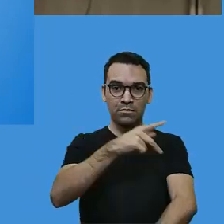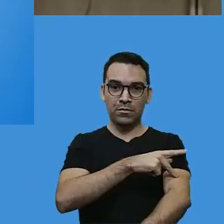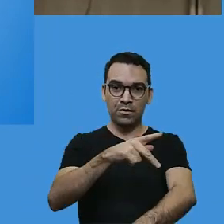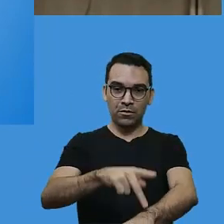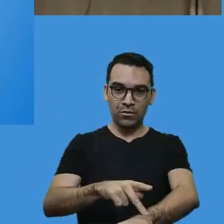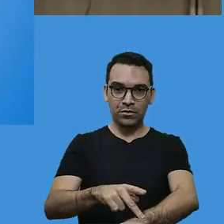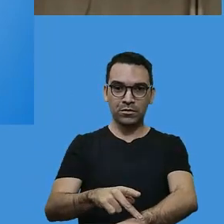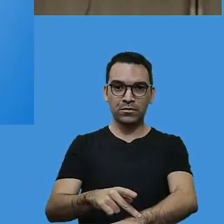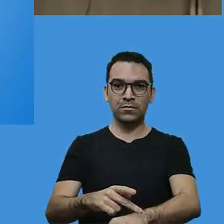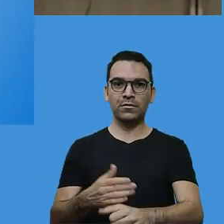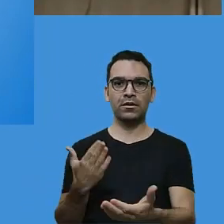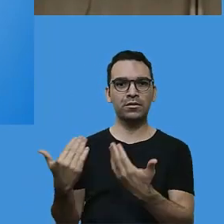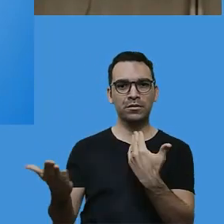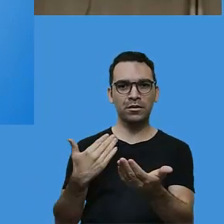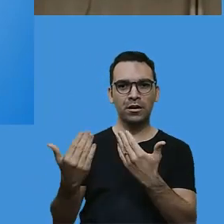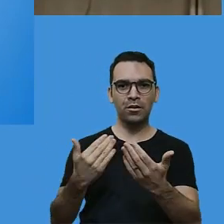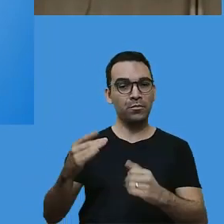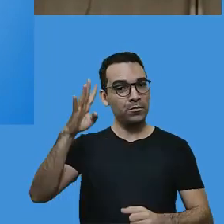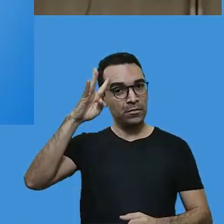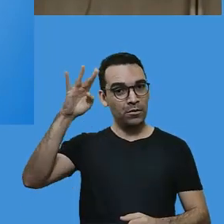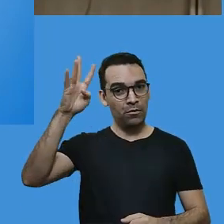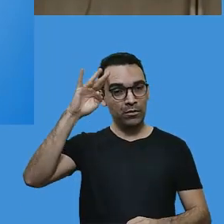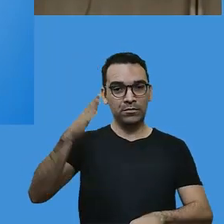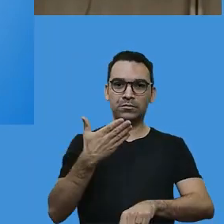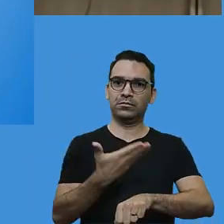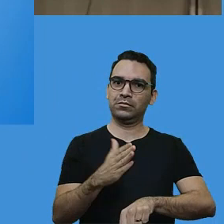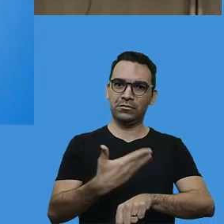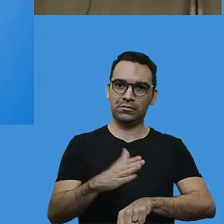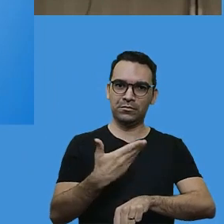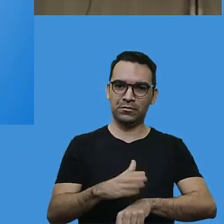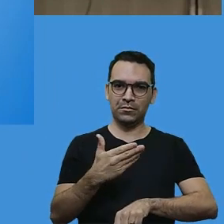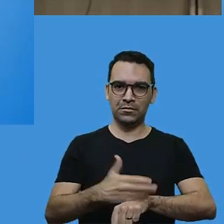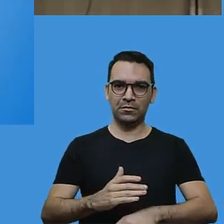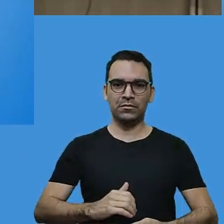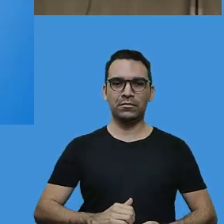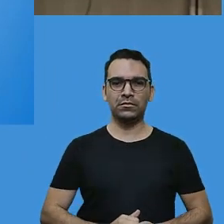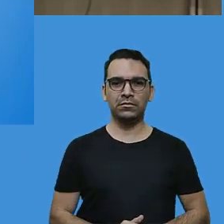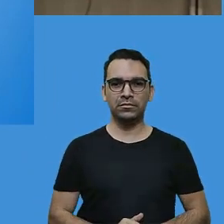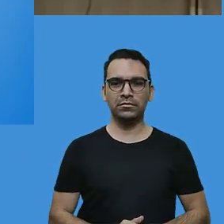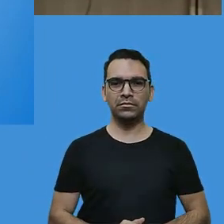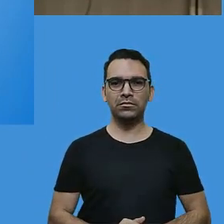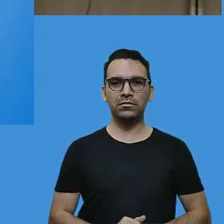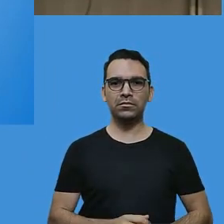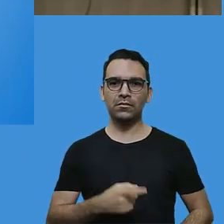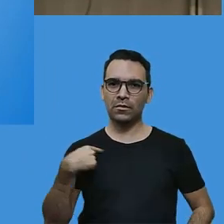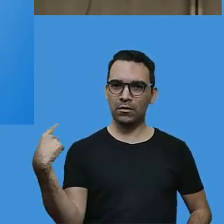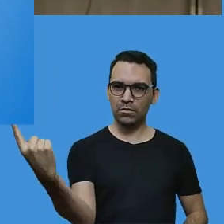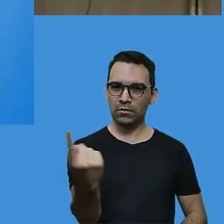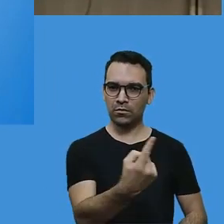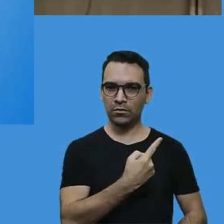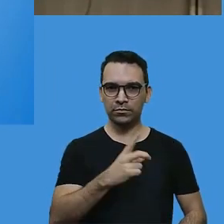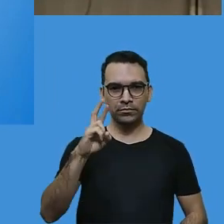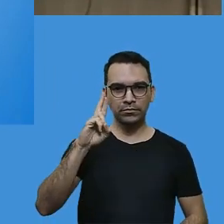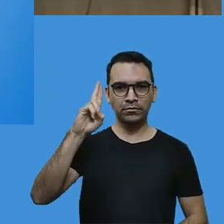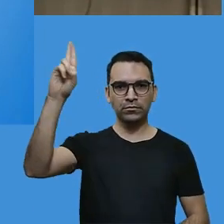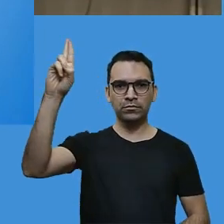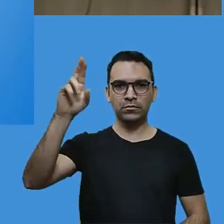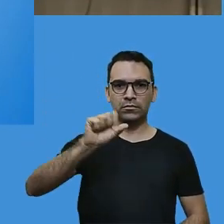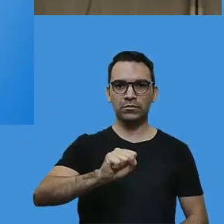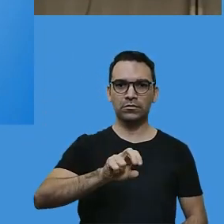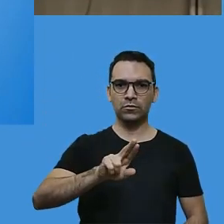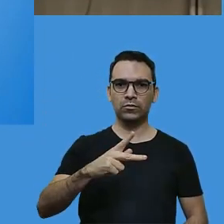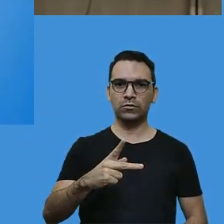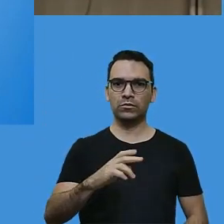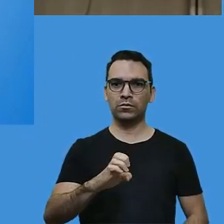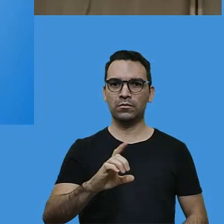Diálogos entre a Teoria e a Prática. Nós, representantes dos setores da SUPED, estamos